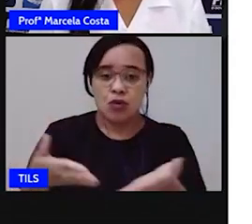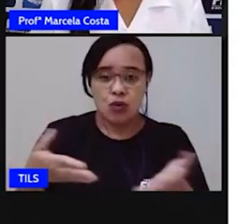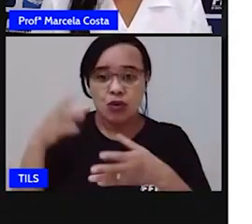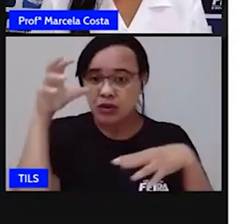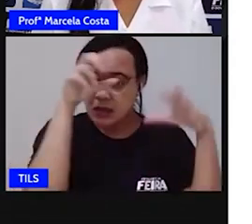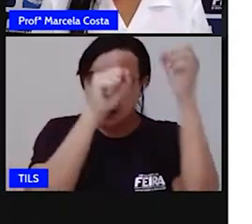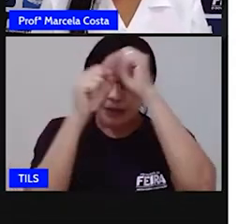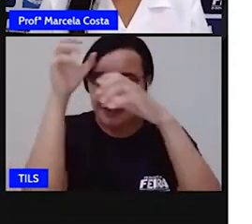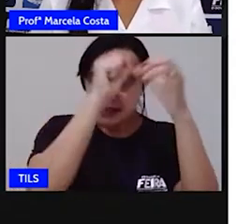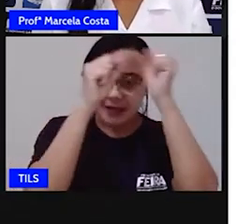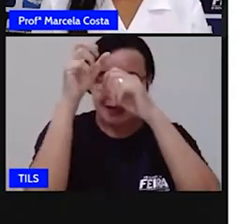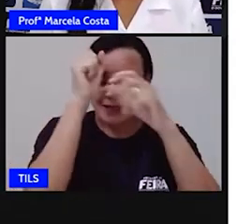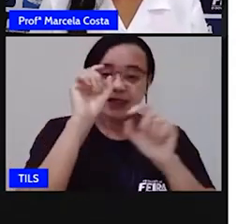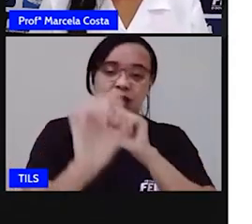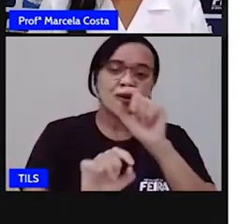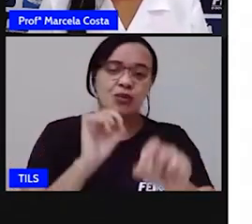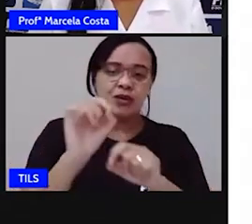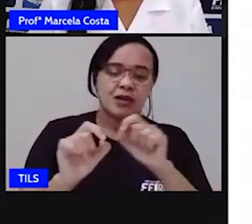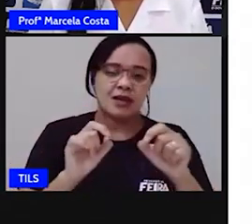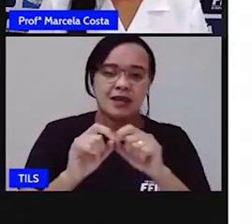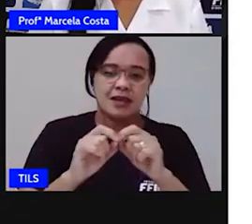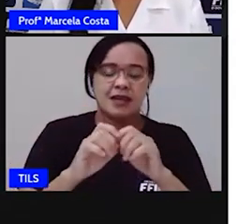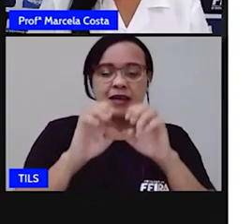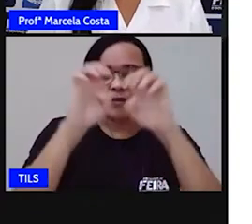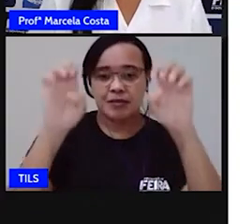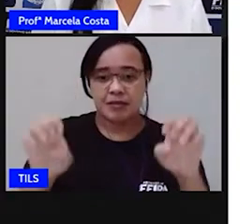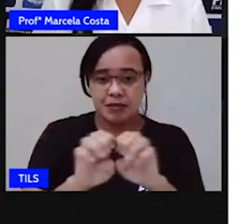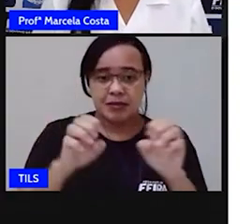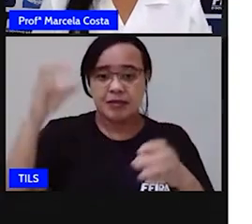a estruturar uma lista,